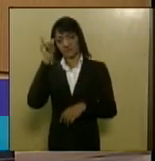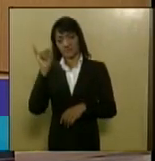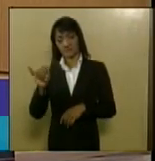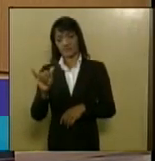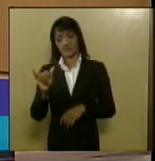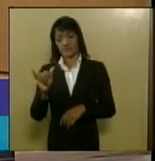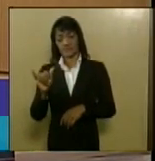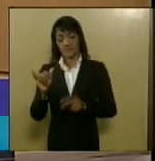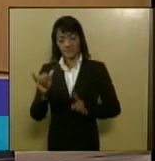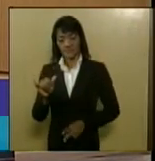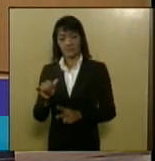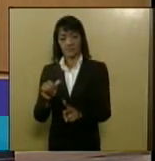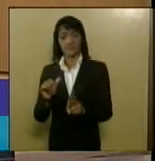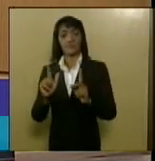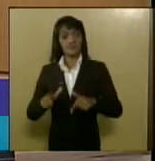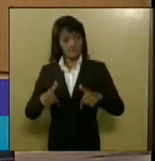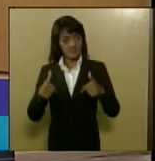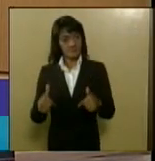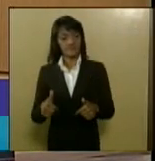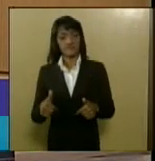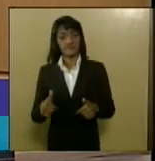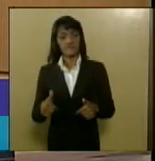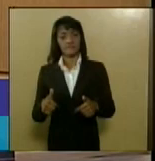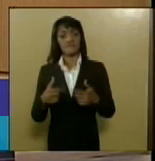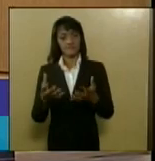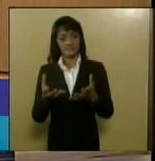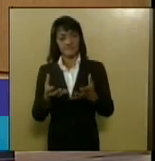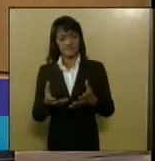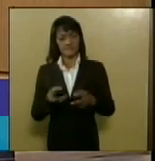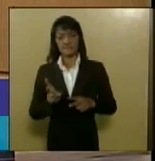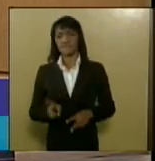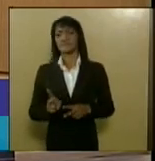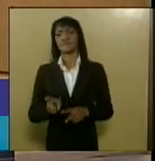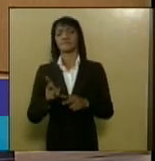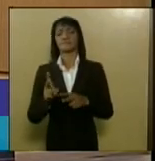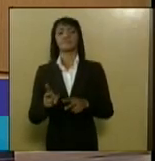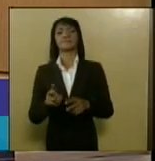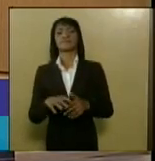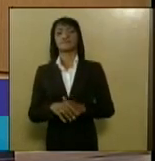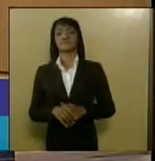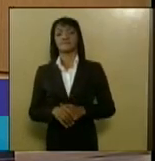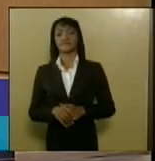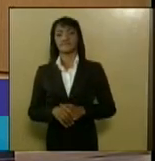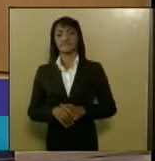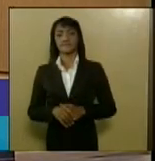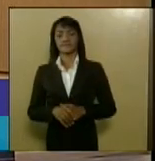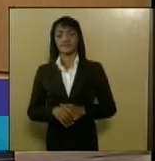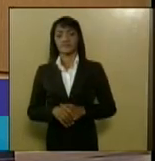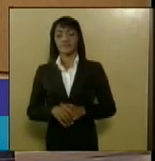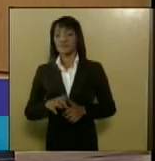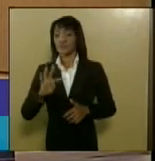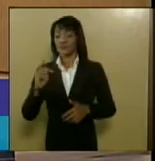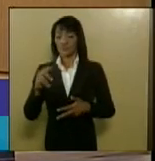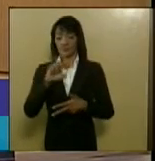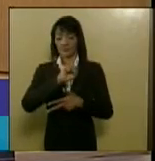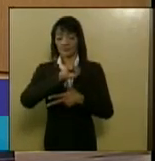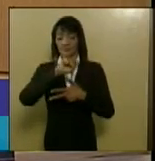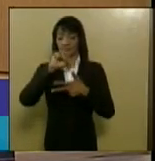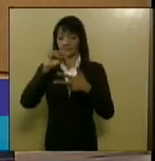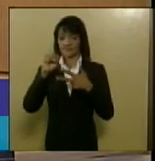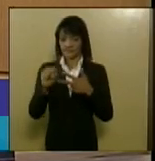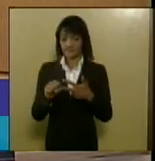continua a gente quer que haja sempre uma disposição dos órgãos públicos dos